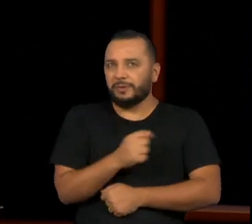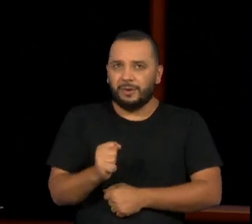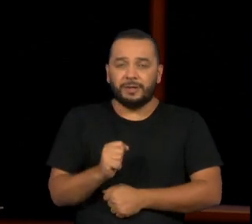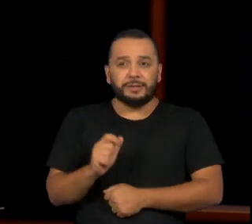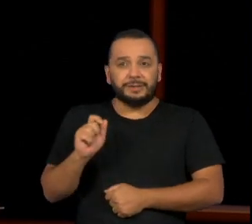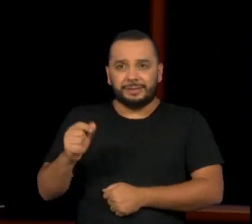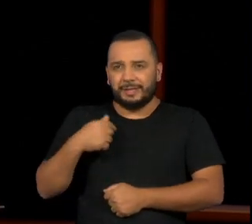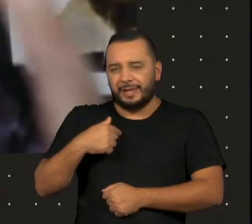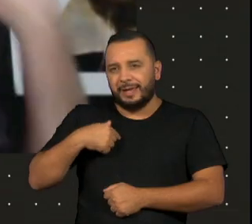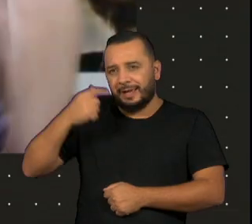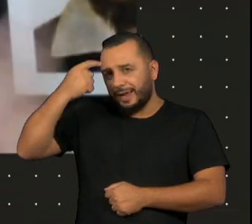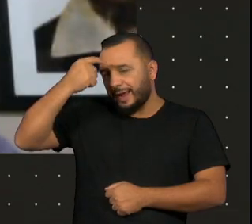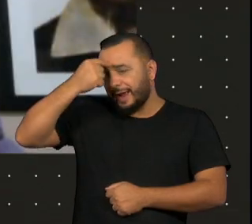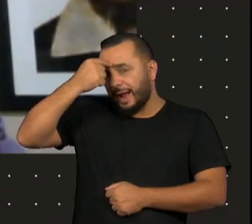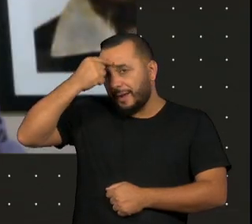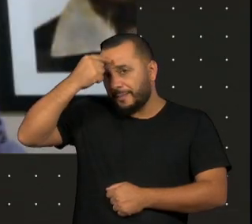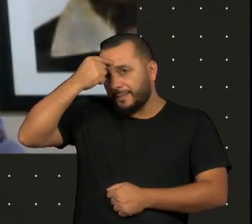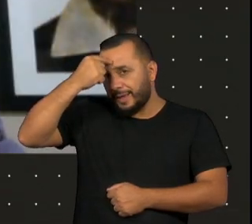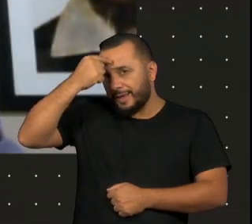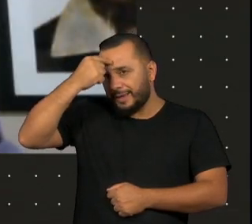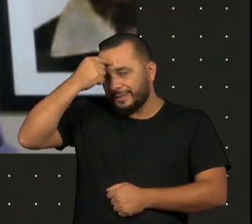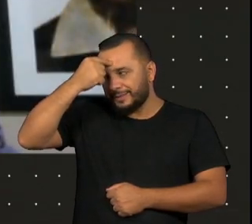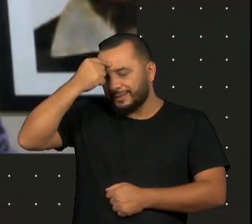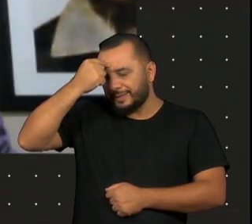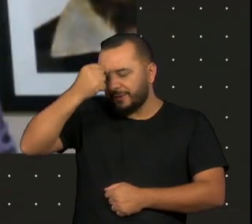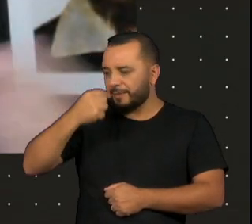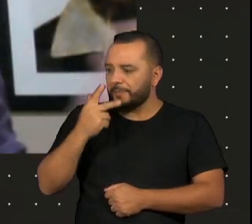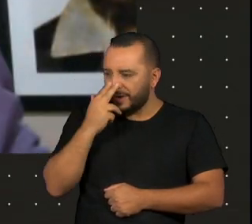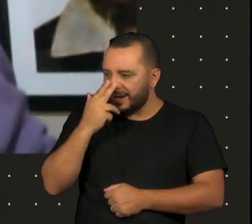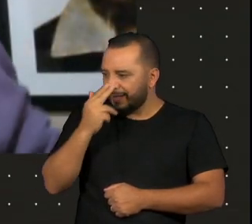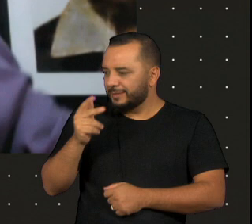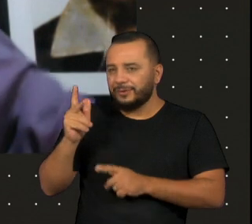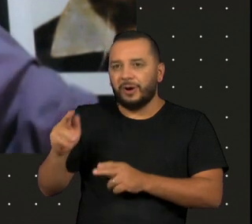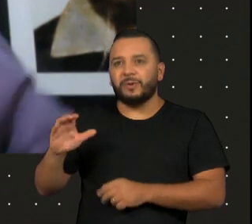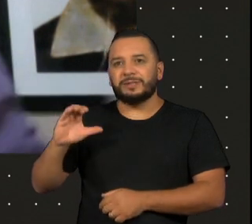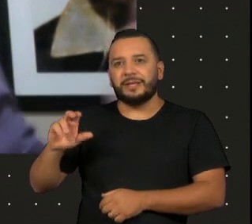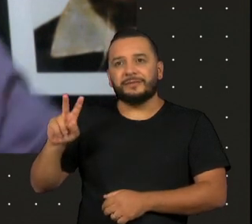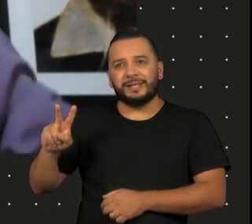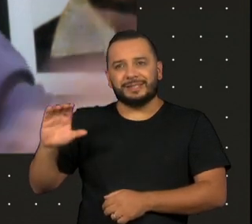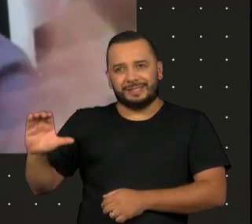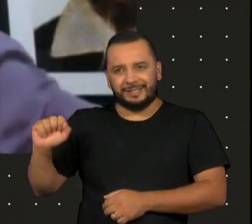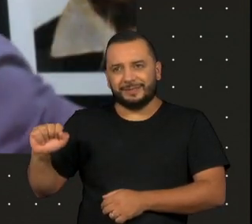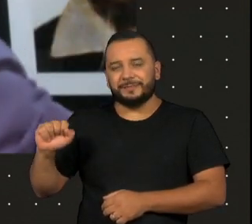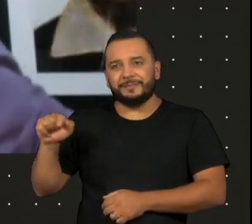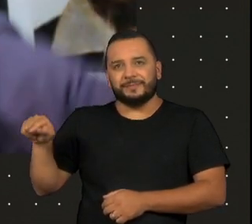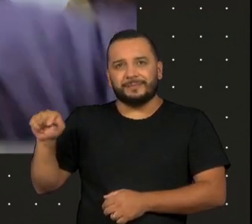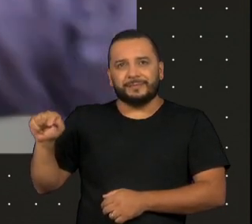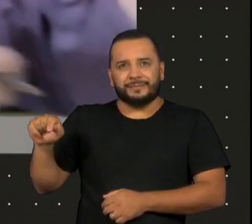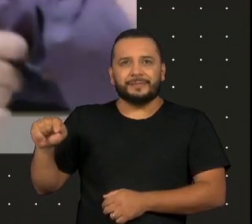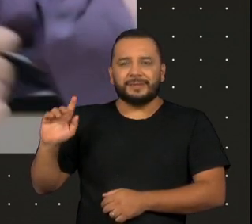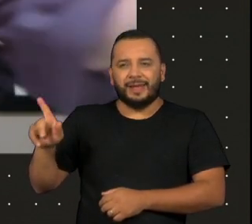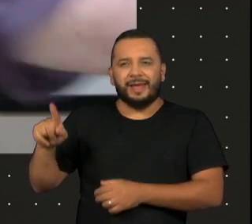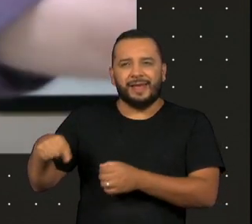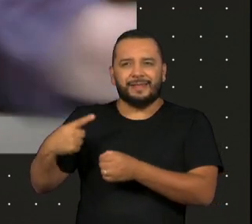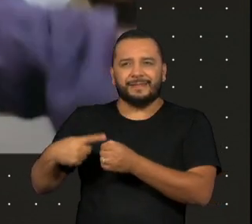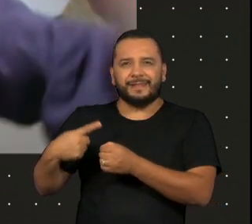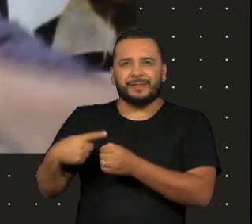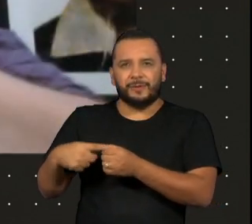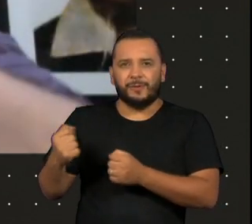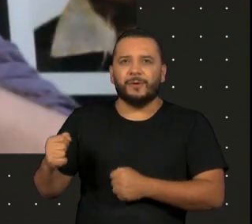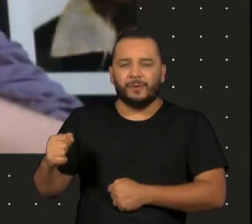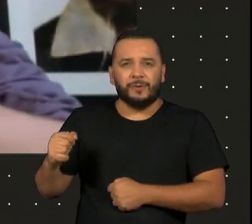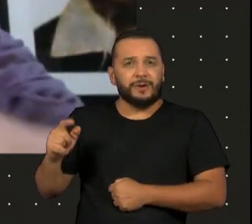cabeças da gente. A gente ainda tinha um pé no CPC, que é anterior, um pouco junto com a Arena, que era uma